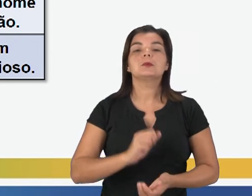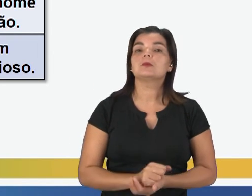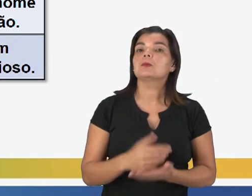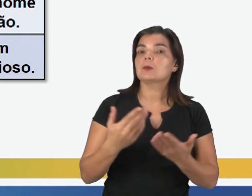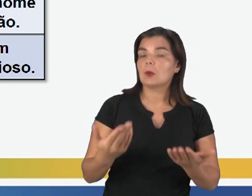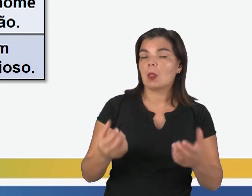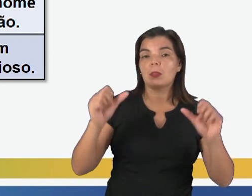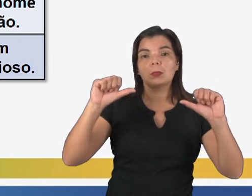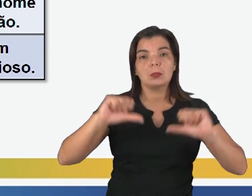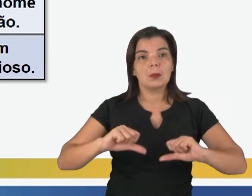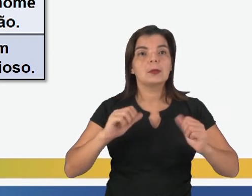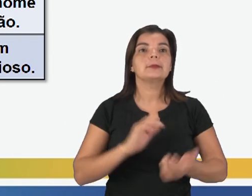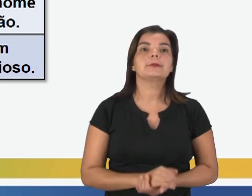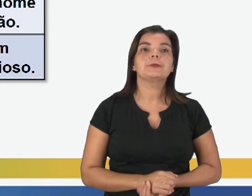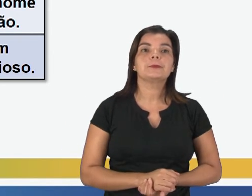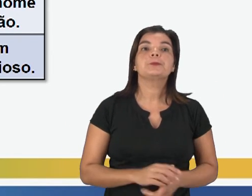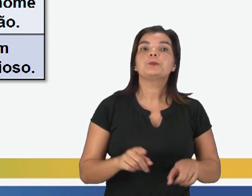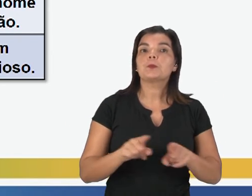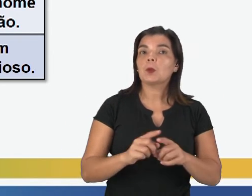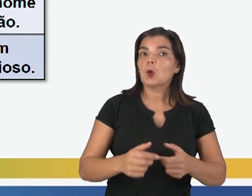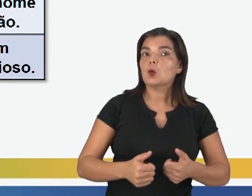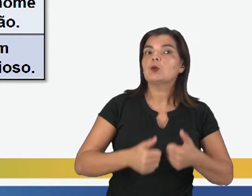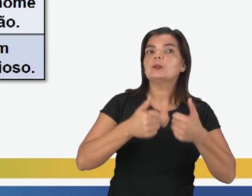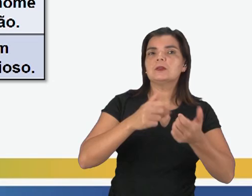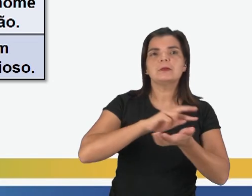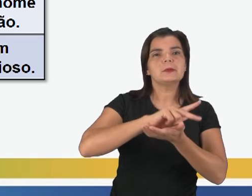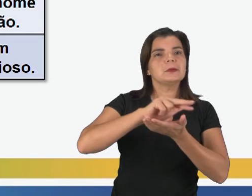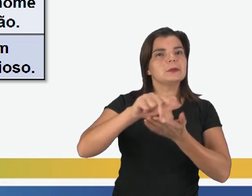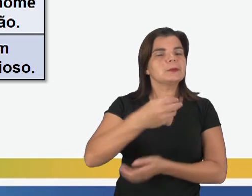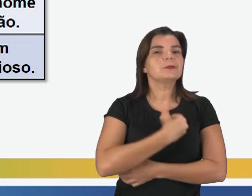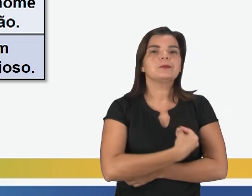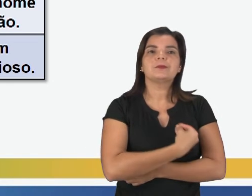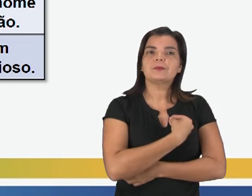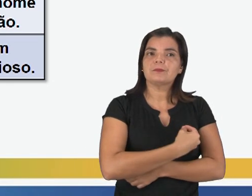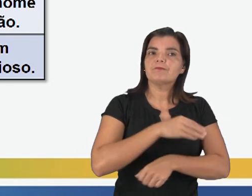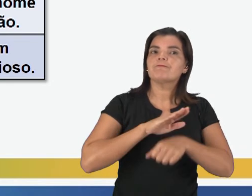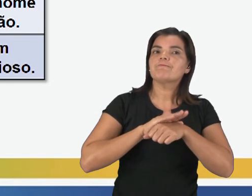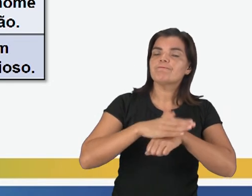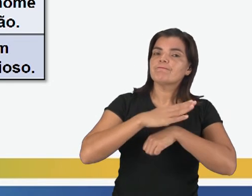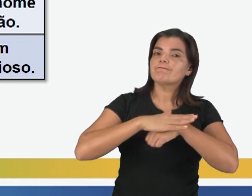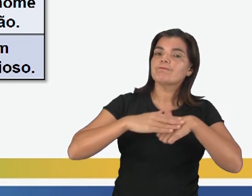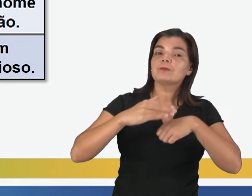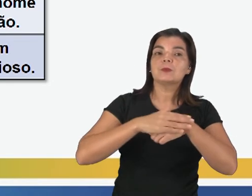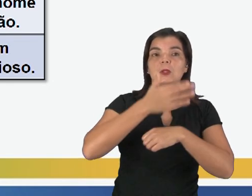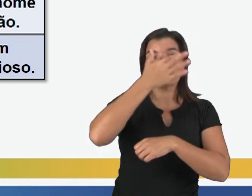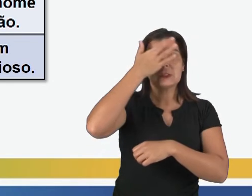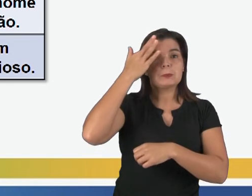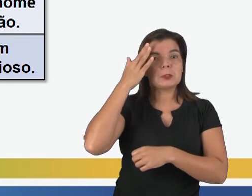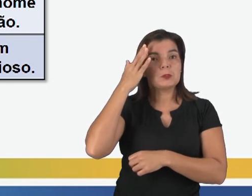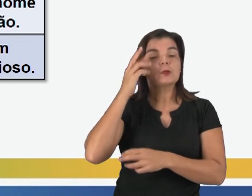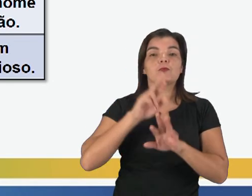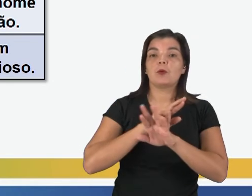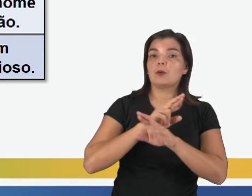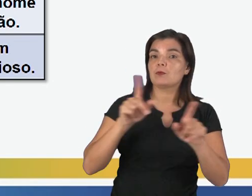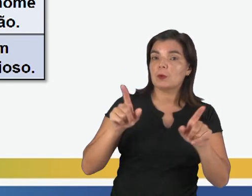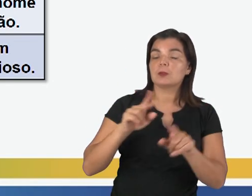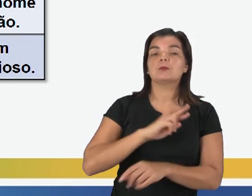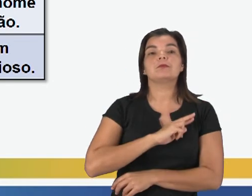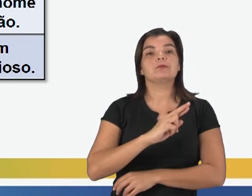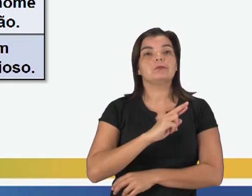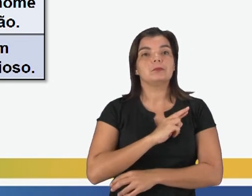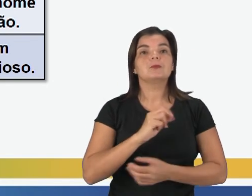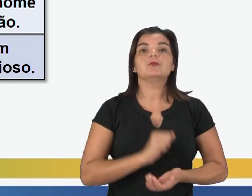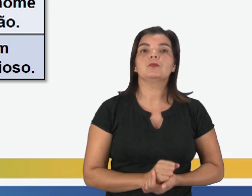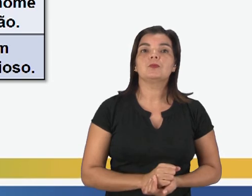Esse é o aspecto negativo. Aspecto positivo, a diversidade, convivência fraterna entre os fiéis de diferentes